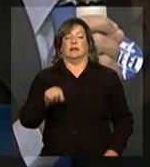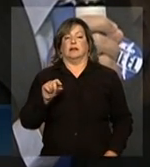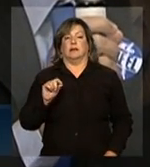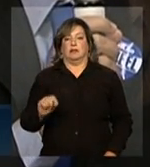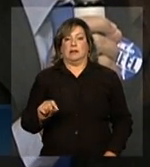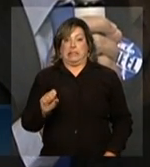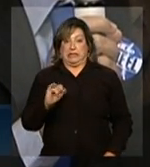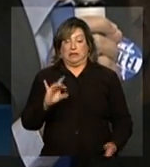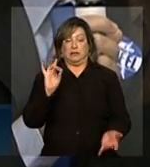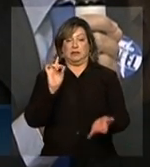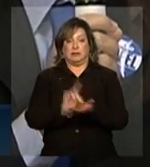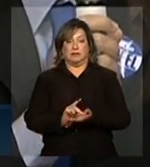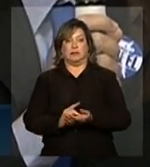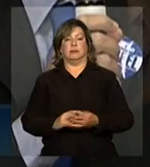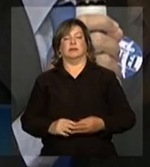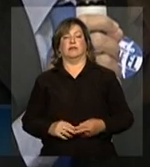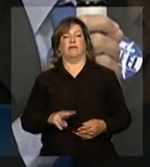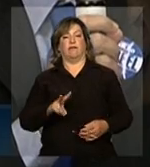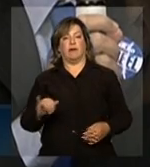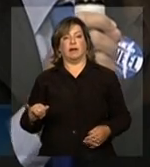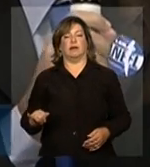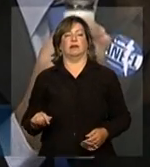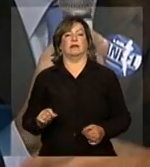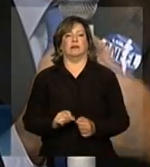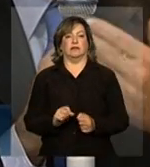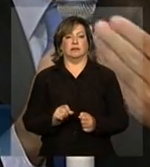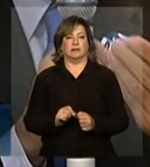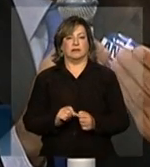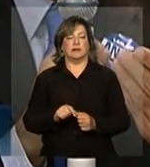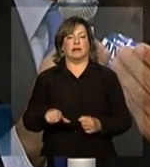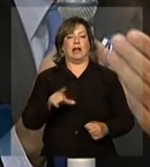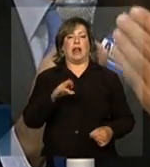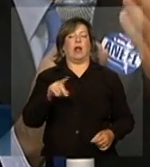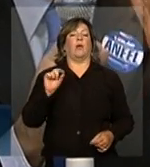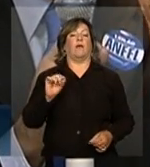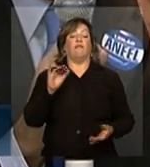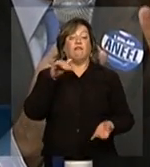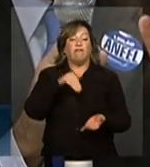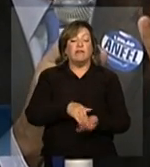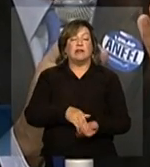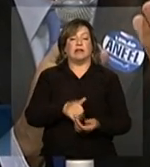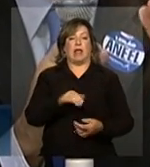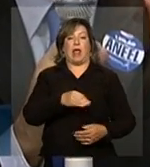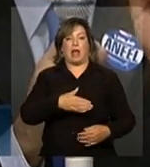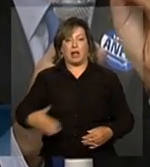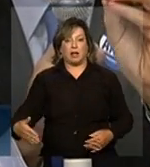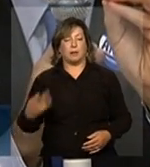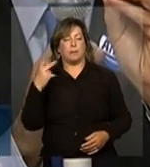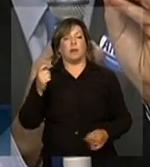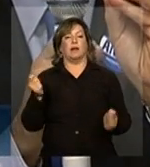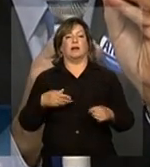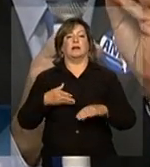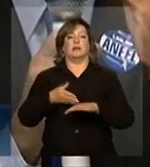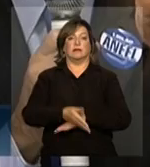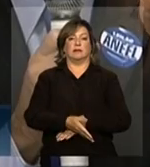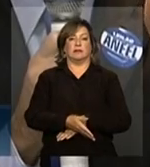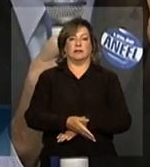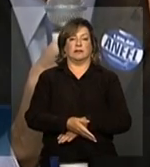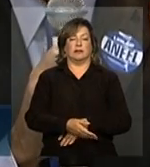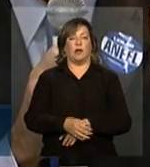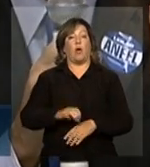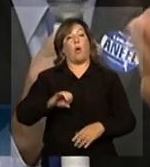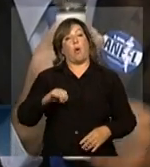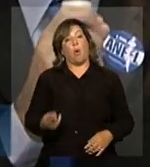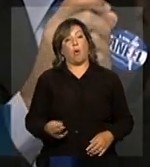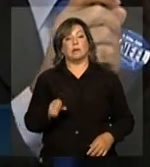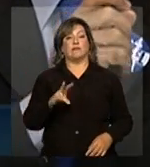efetivamente vai fazer esse leilão no final do ano para poder entrar no início de 2019 ou se vai